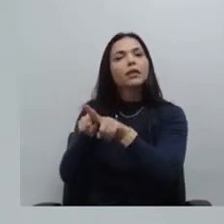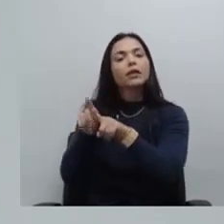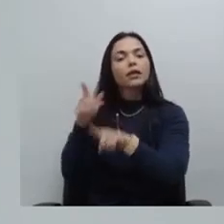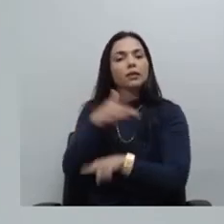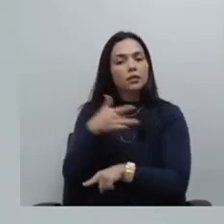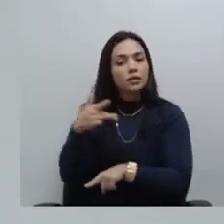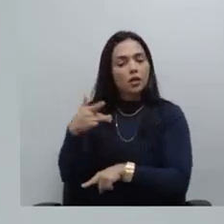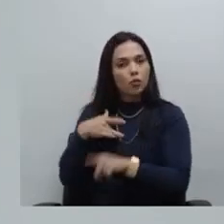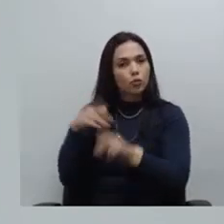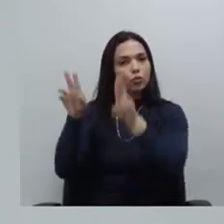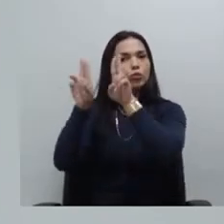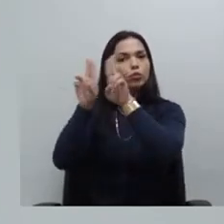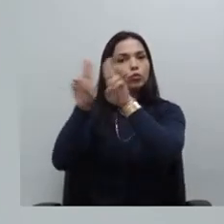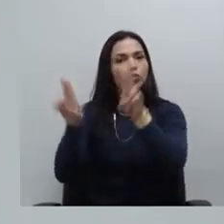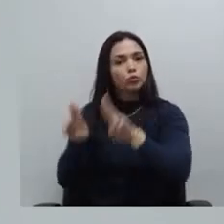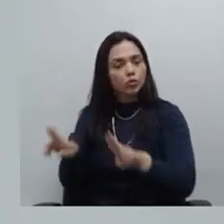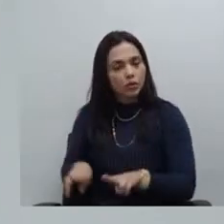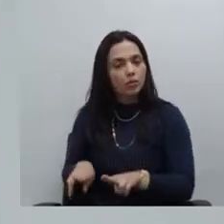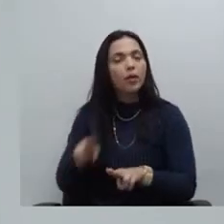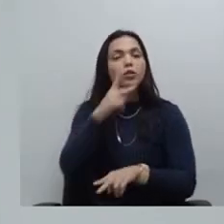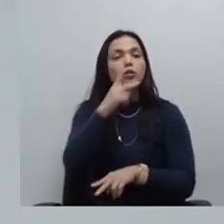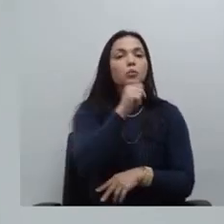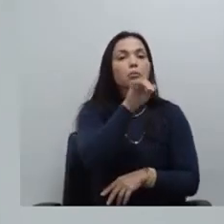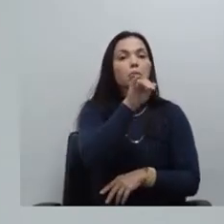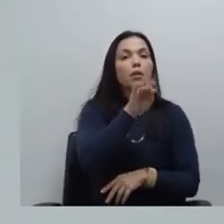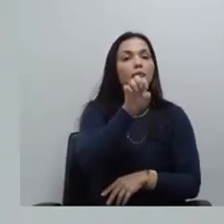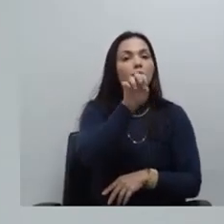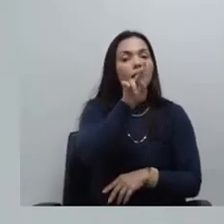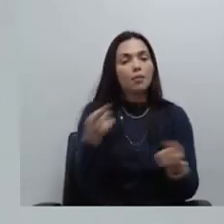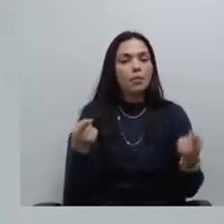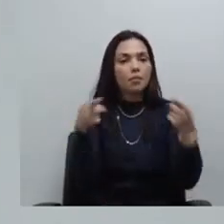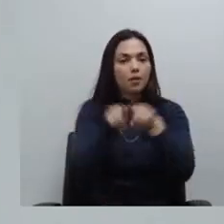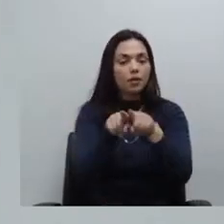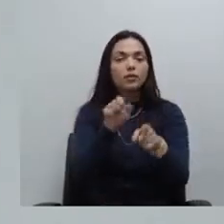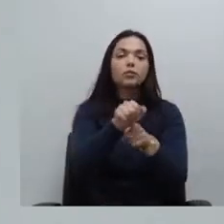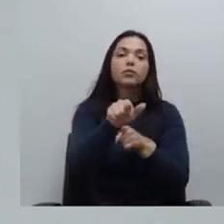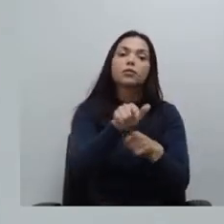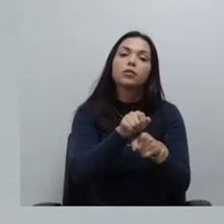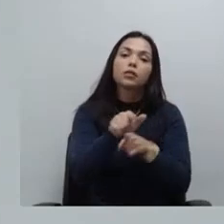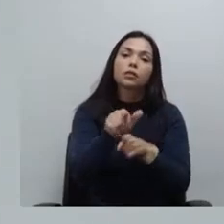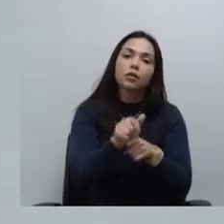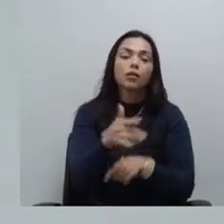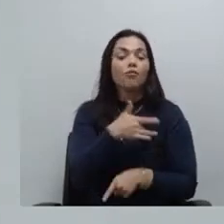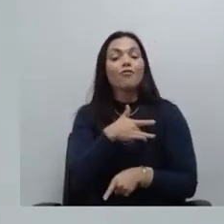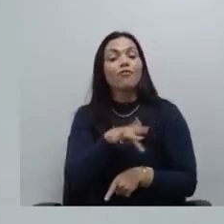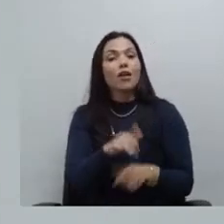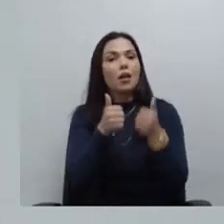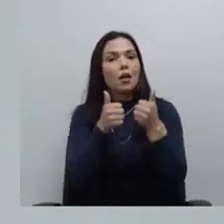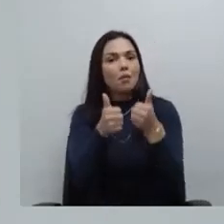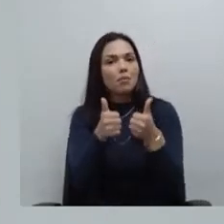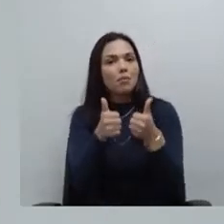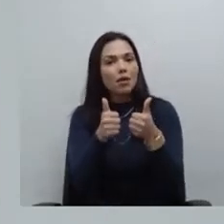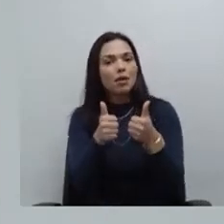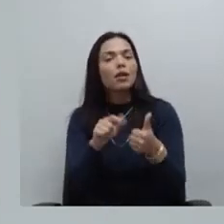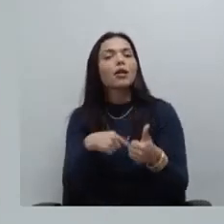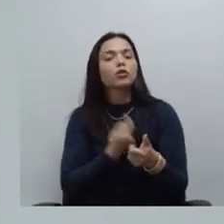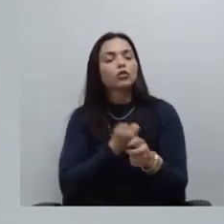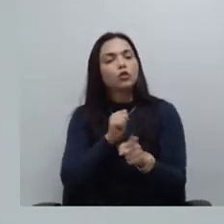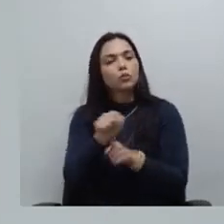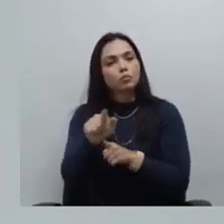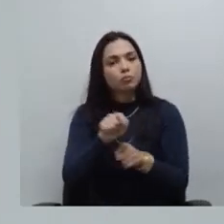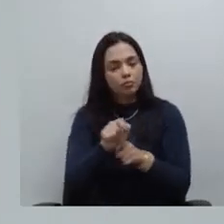sem a figura da intermediária e por isso preços mensalidades tão vantajosas como as que nós praticamos